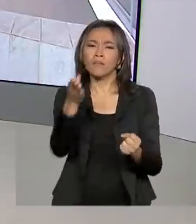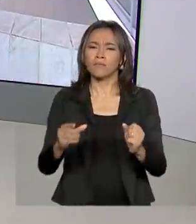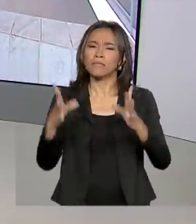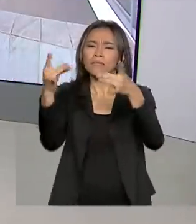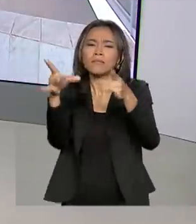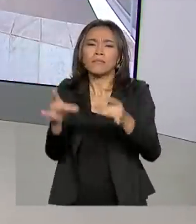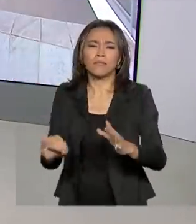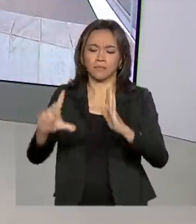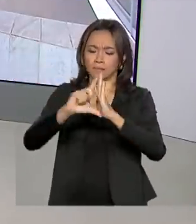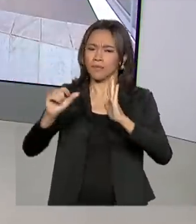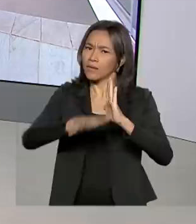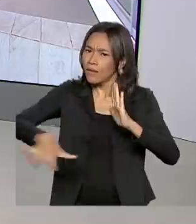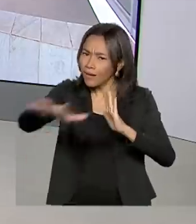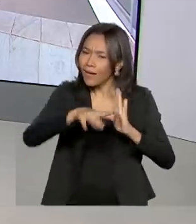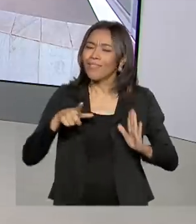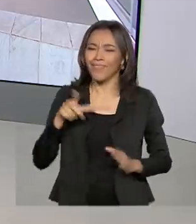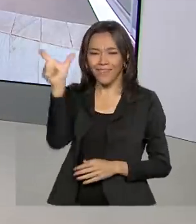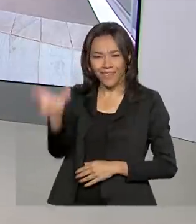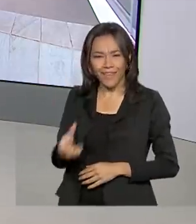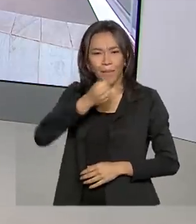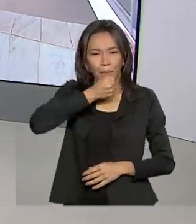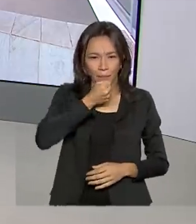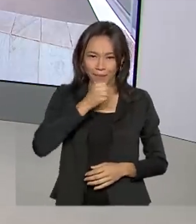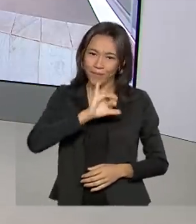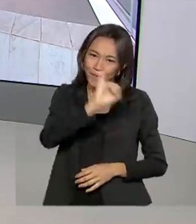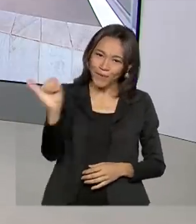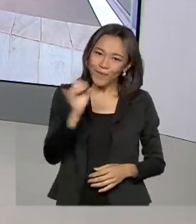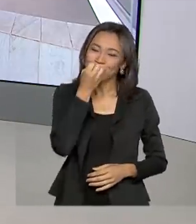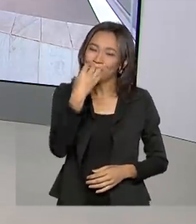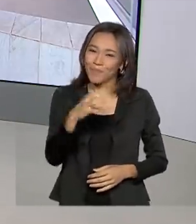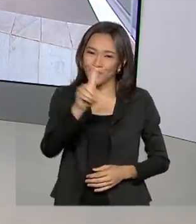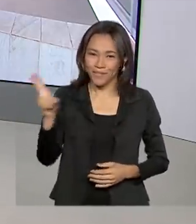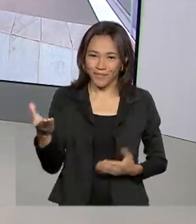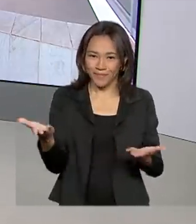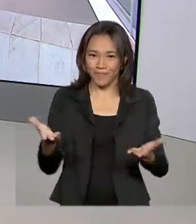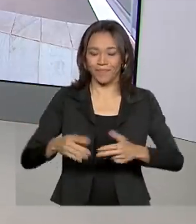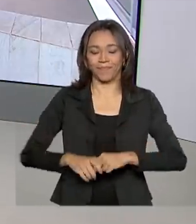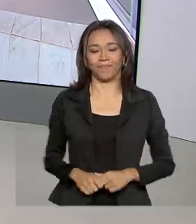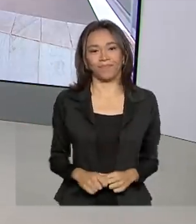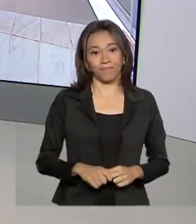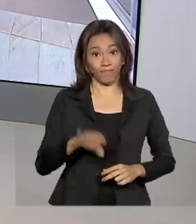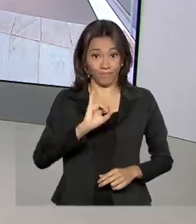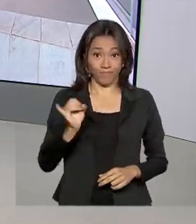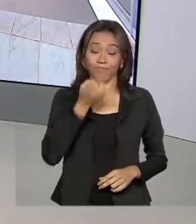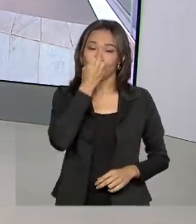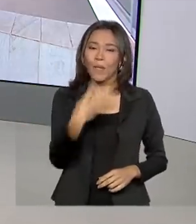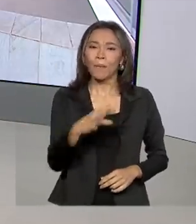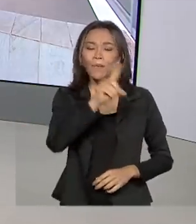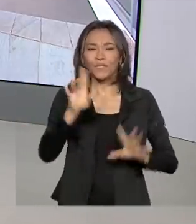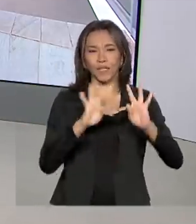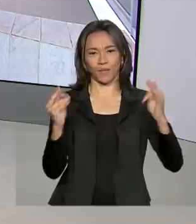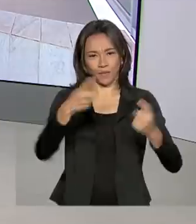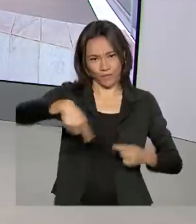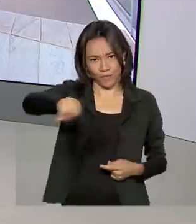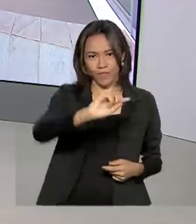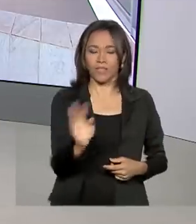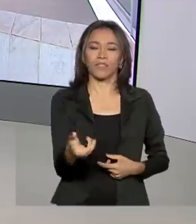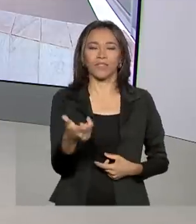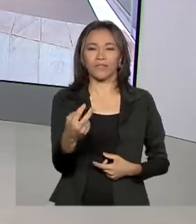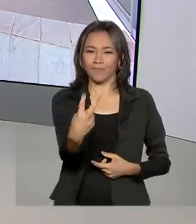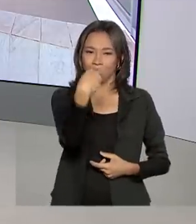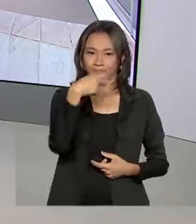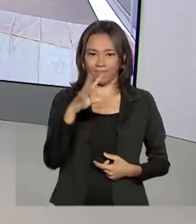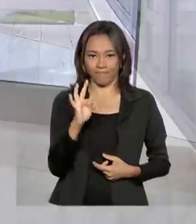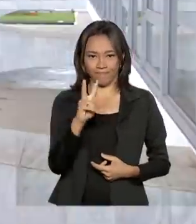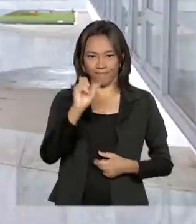assunto, como é que isso está por lá com a repórter Luana Karen. Oi, Luana, bom dia pra você. Olá, Renata, bom dia. Bom dia a todos que nos acompanham aqui na